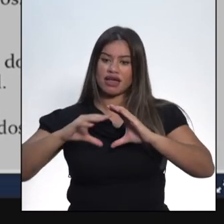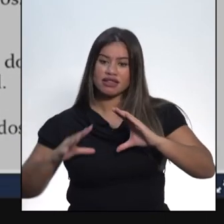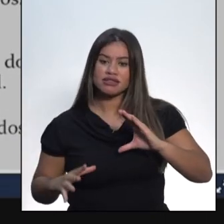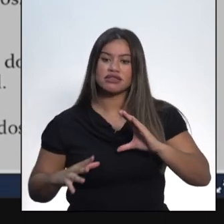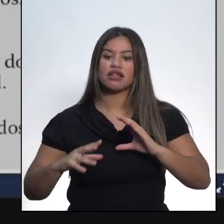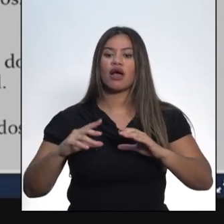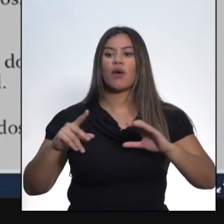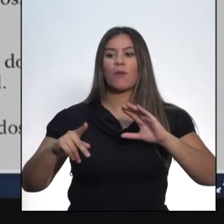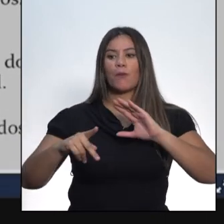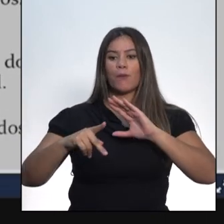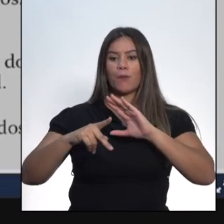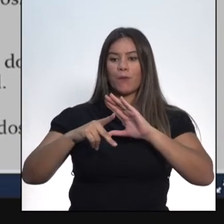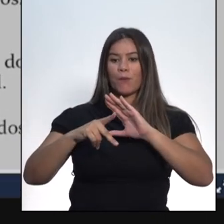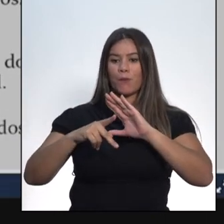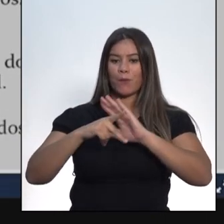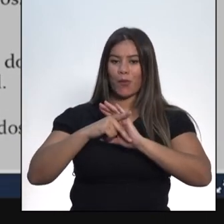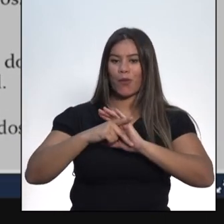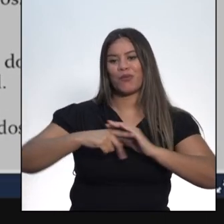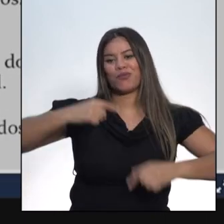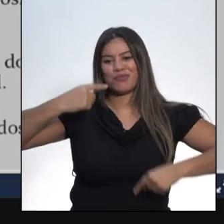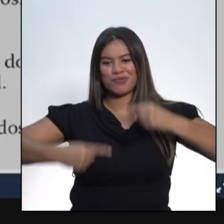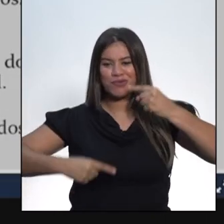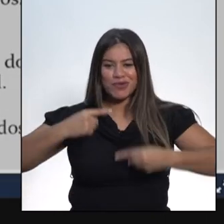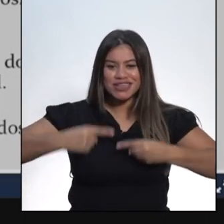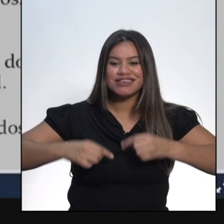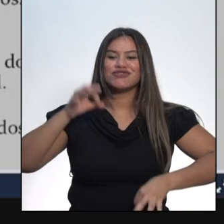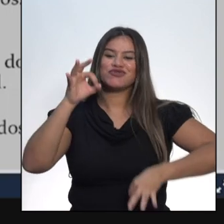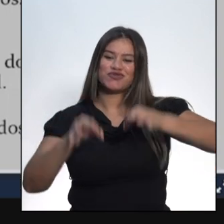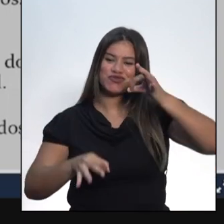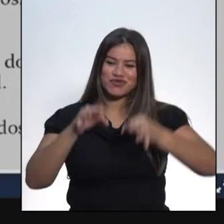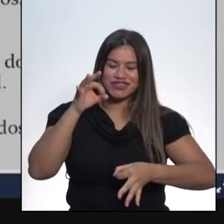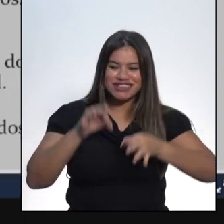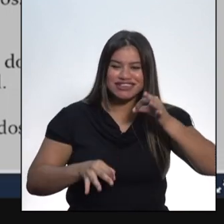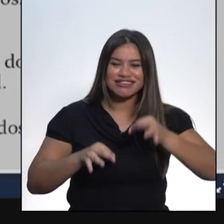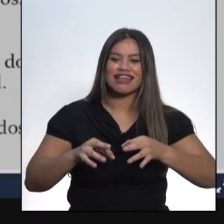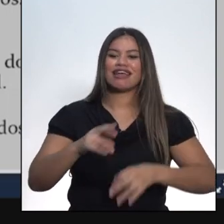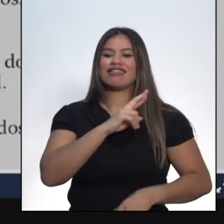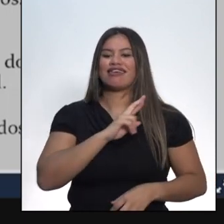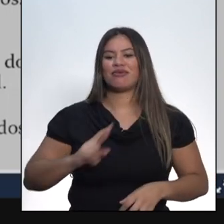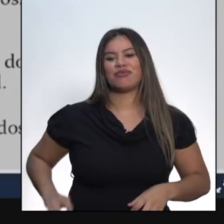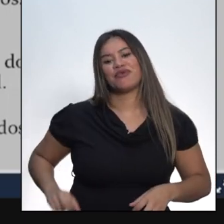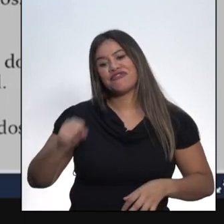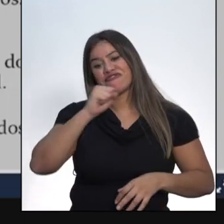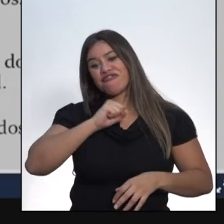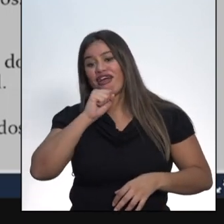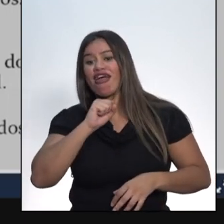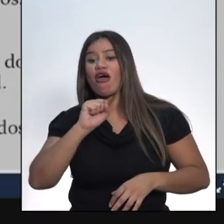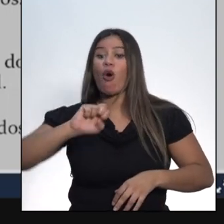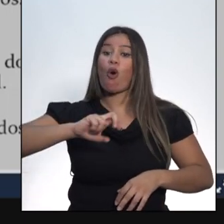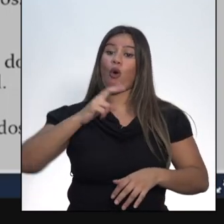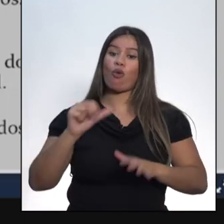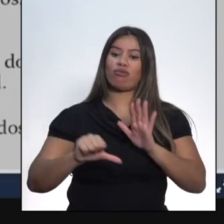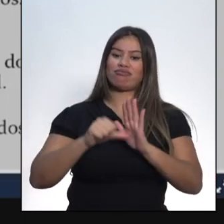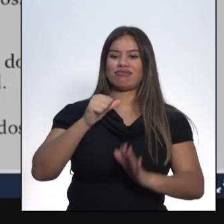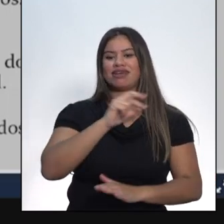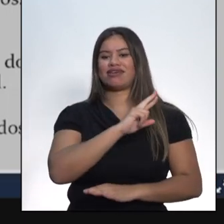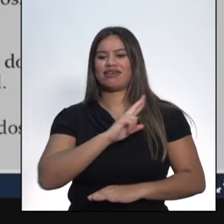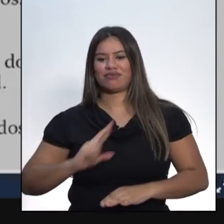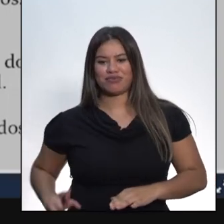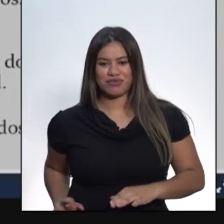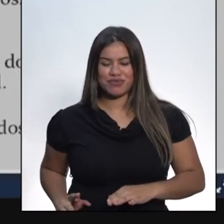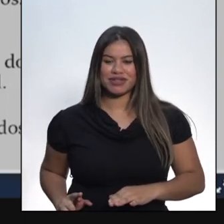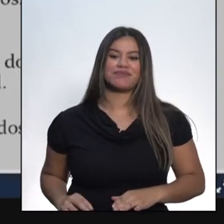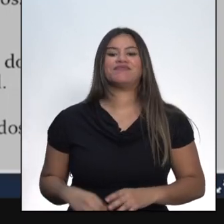organização política e jurídica da República Velha ou Primeira República. A nossa primeira